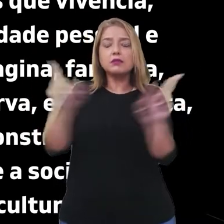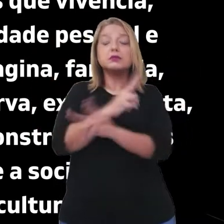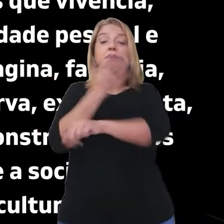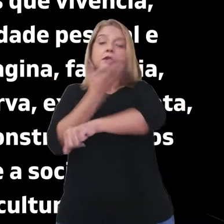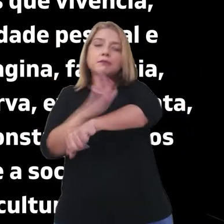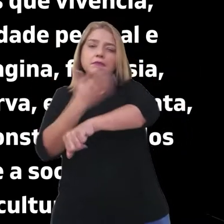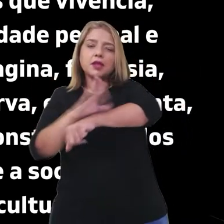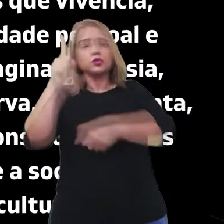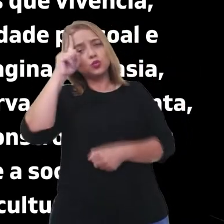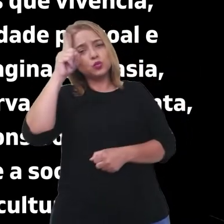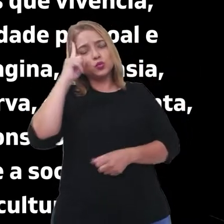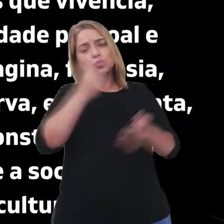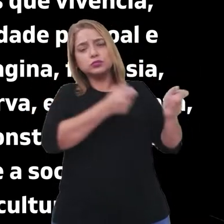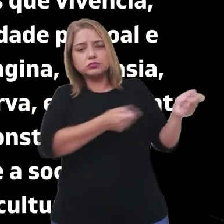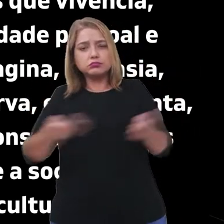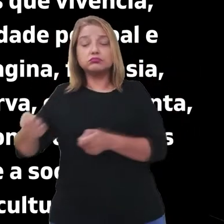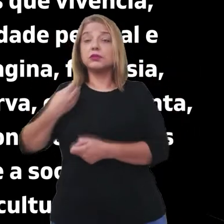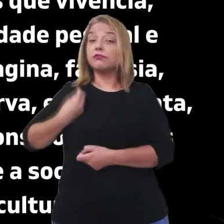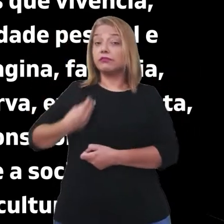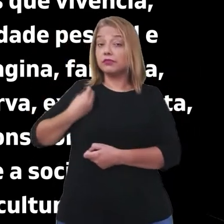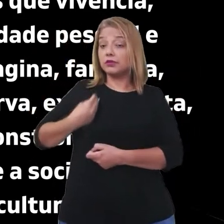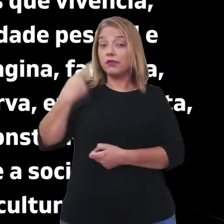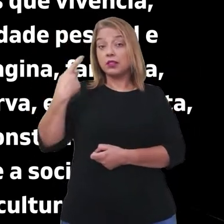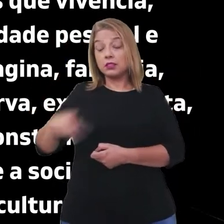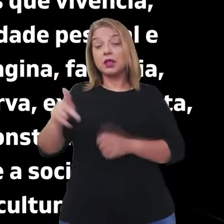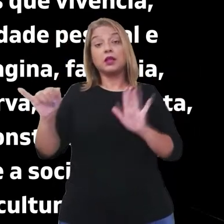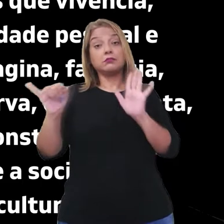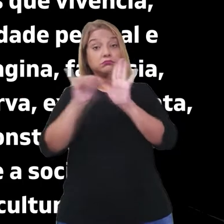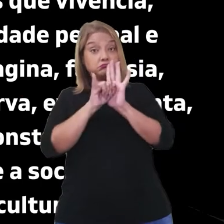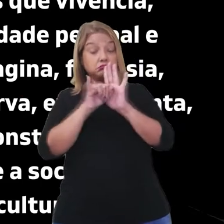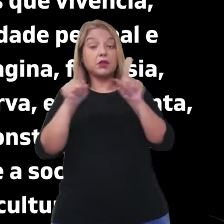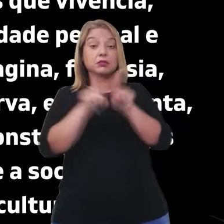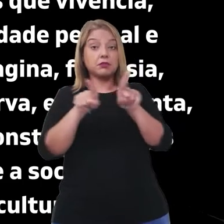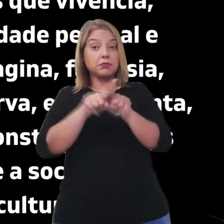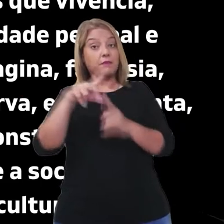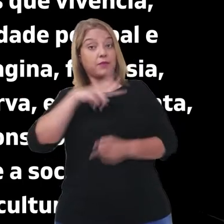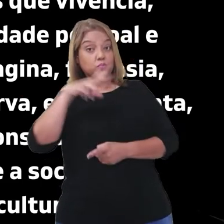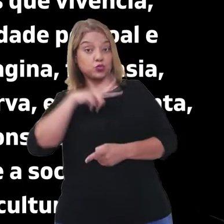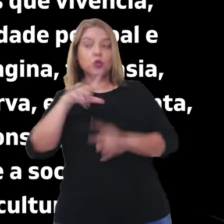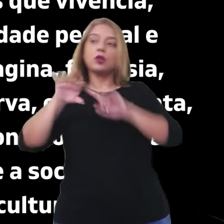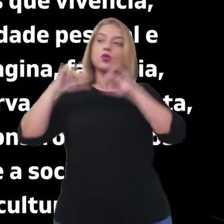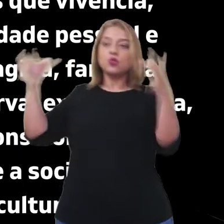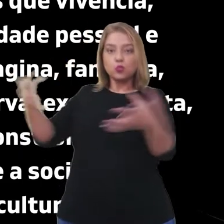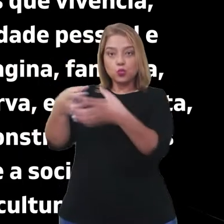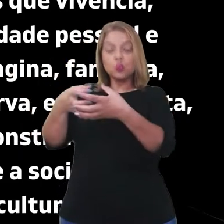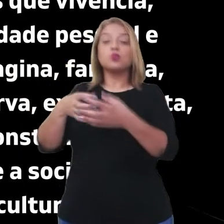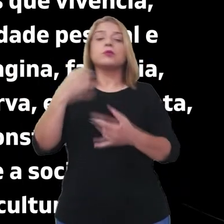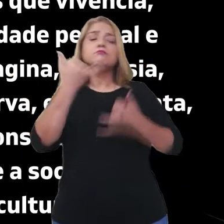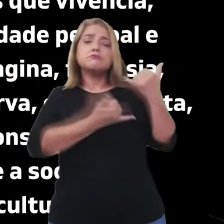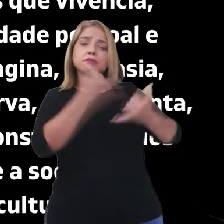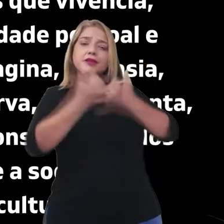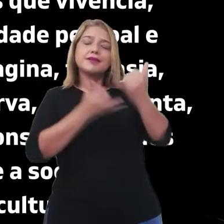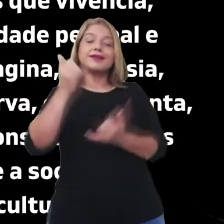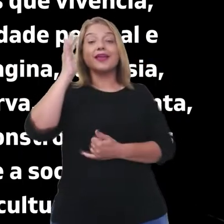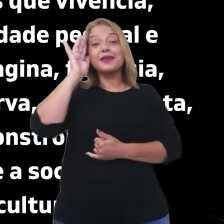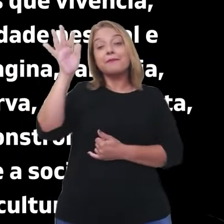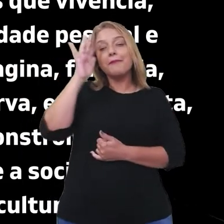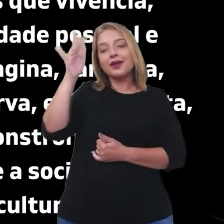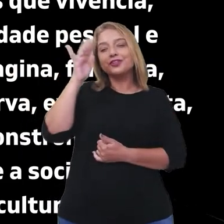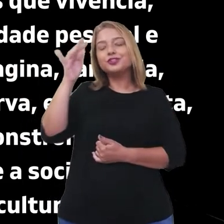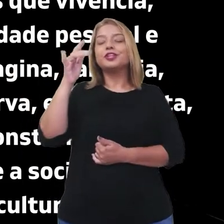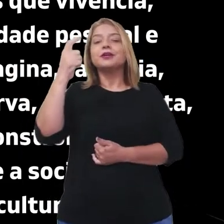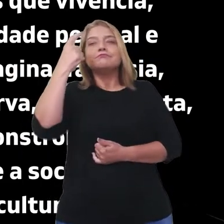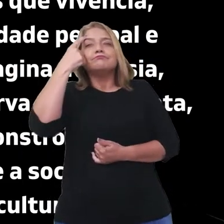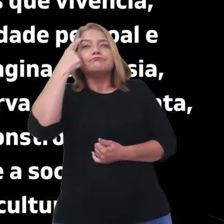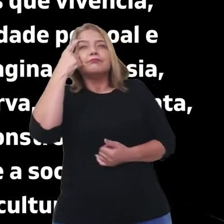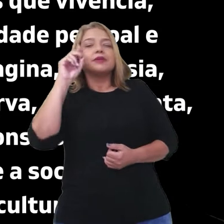vivenciam, constroem sua identidade pessoal e coletiva, brinca, imagina, fantasia,